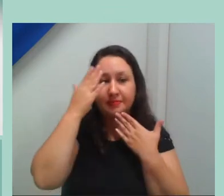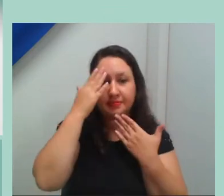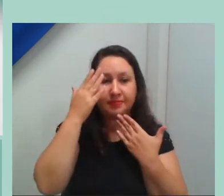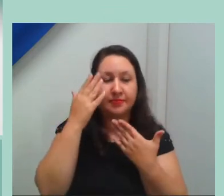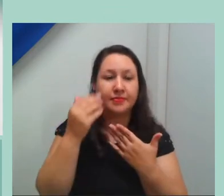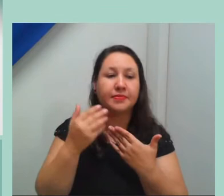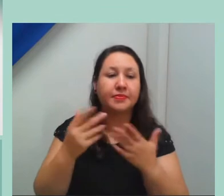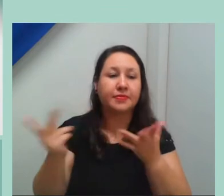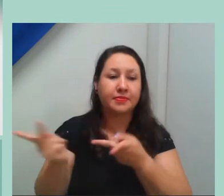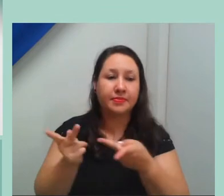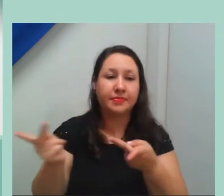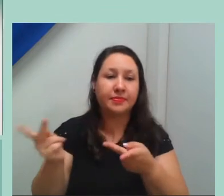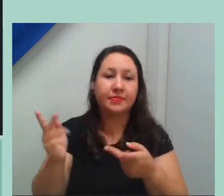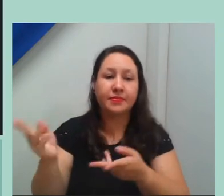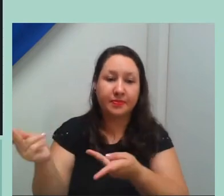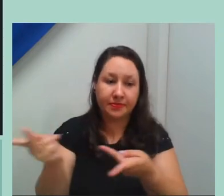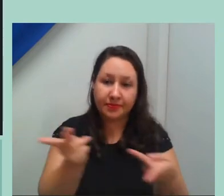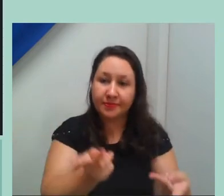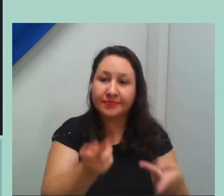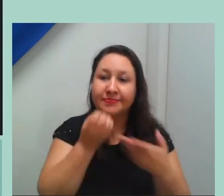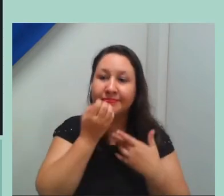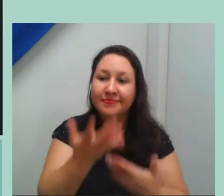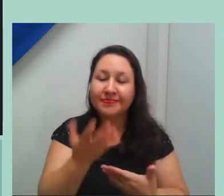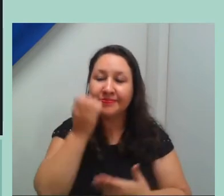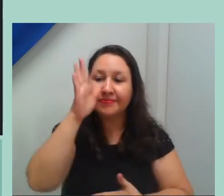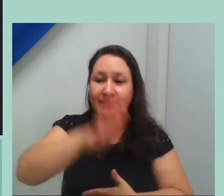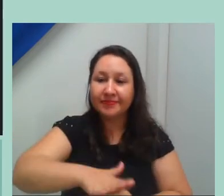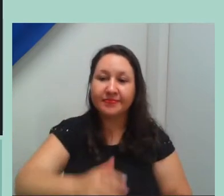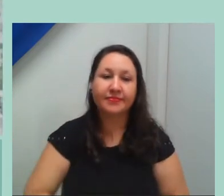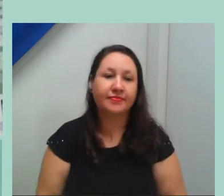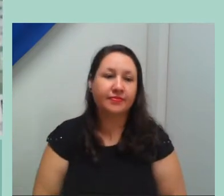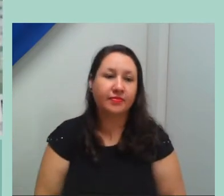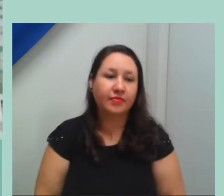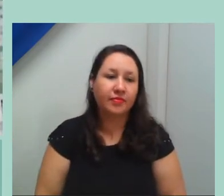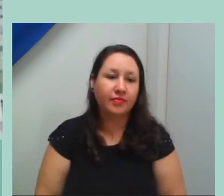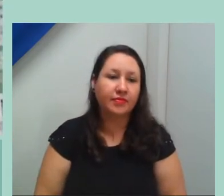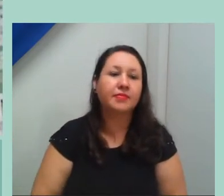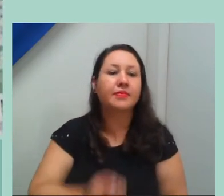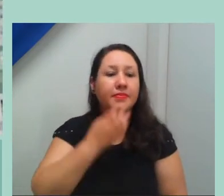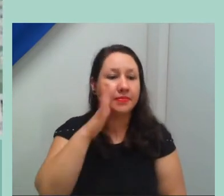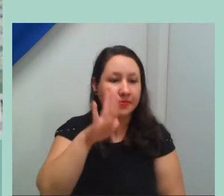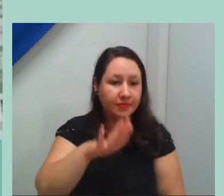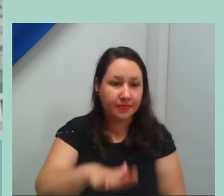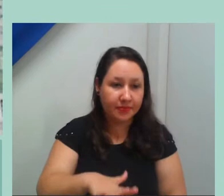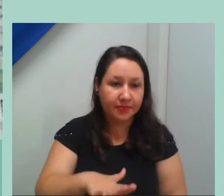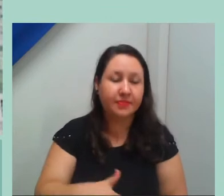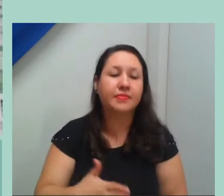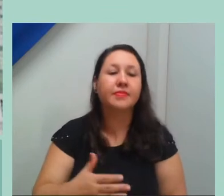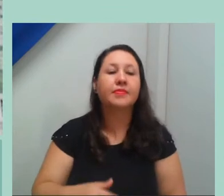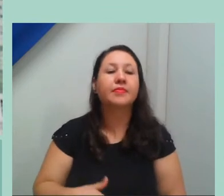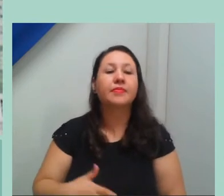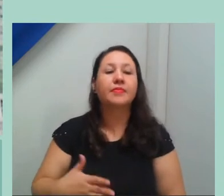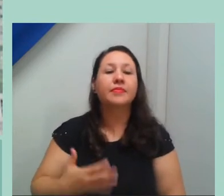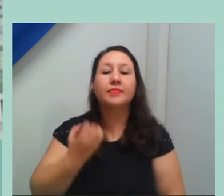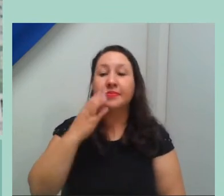né, perdão, seja bem-vindo. Boa tarde. Boa tarde, gente. Boa tarde a todos e todas.